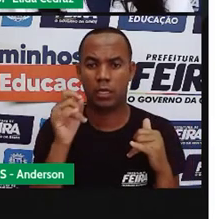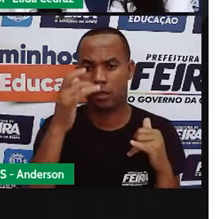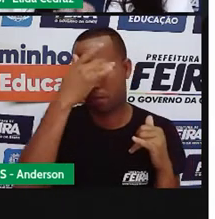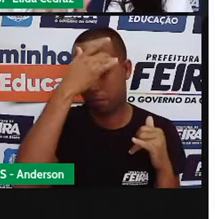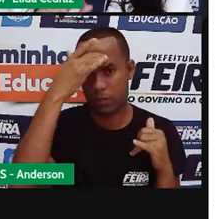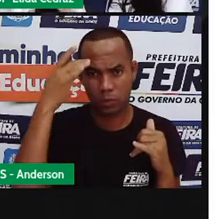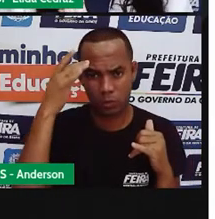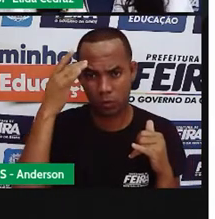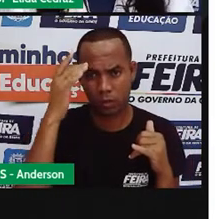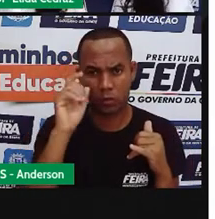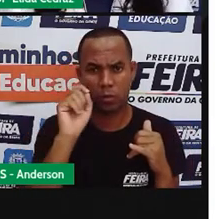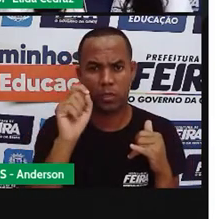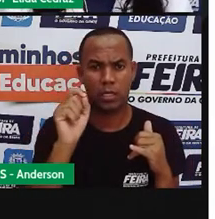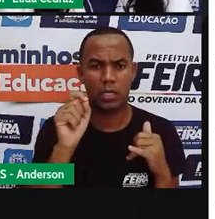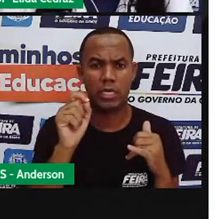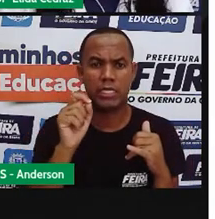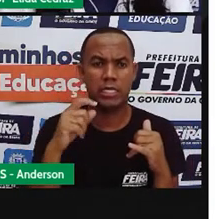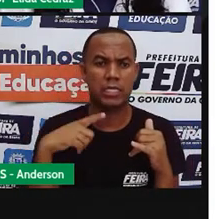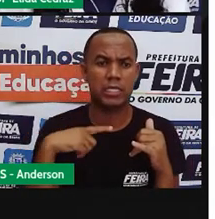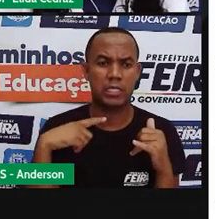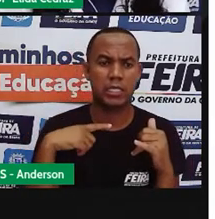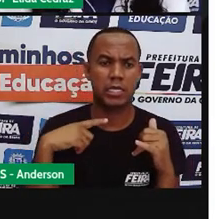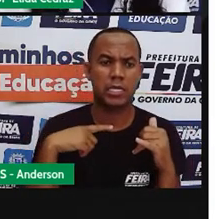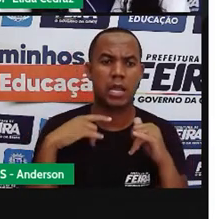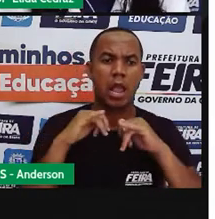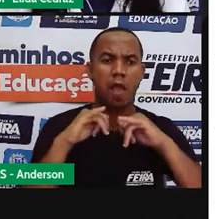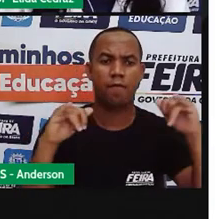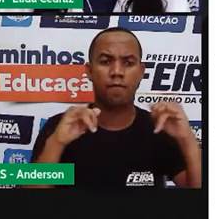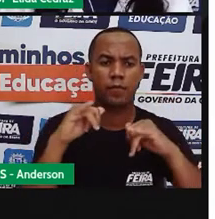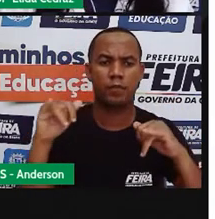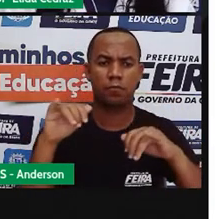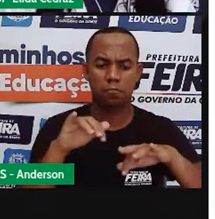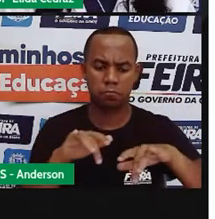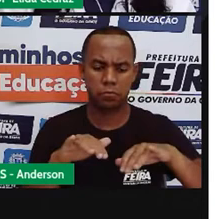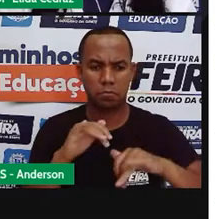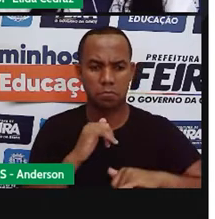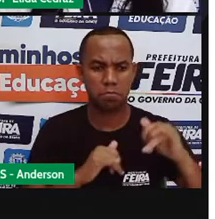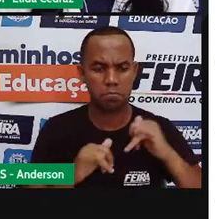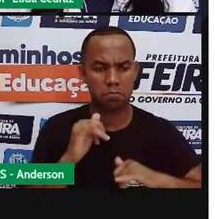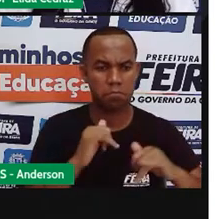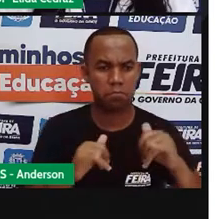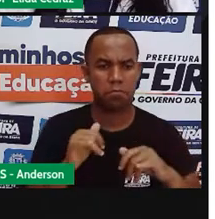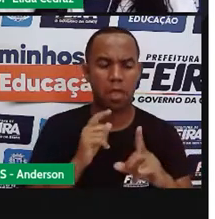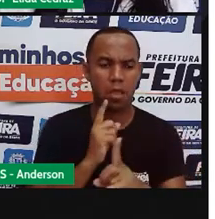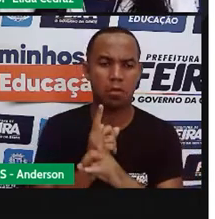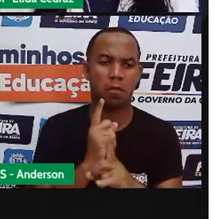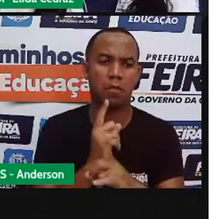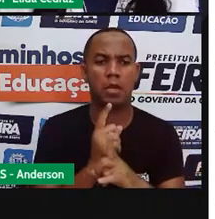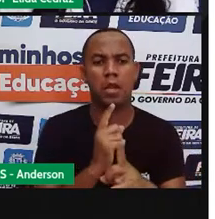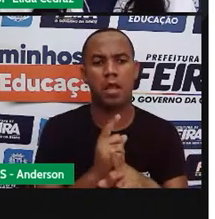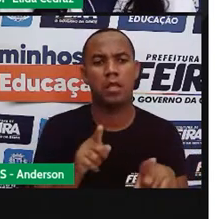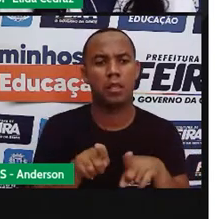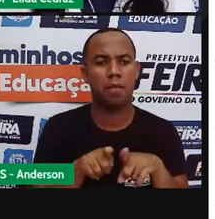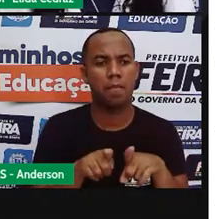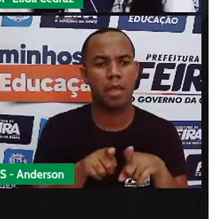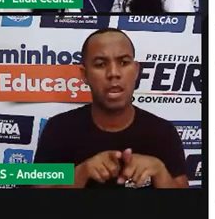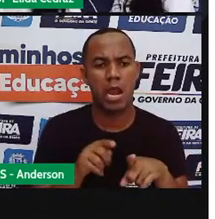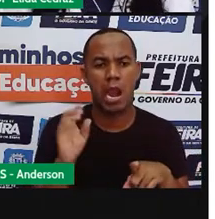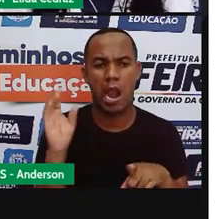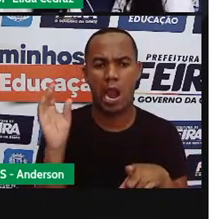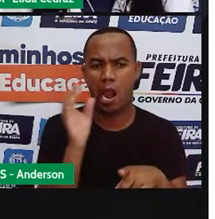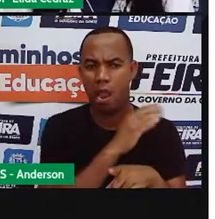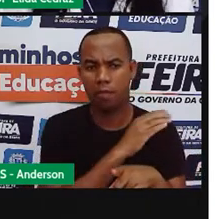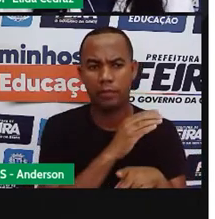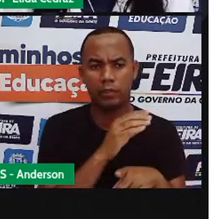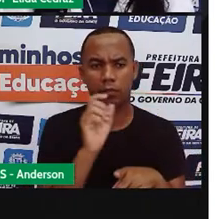pessoas a consumir notícias no ambiente virtual. O conteúdo chega mais rápido do que da